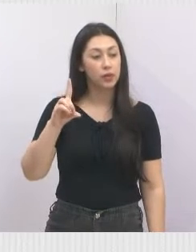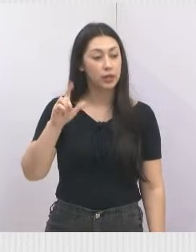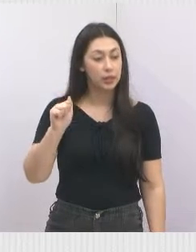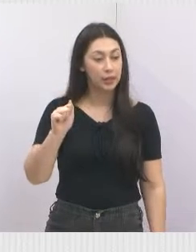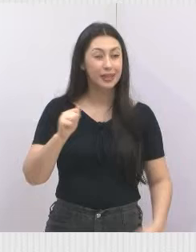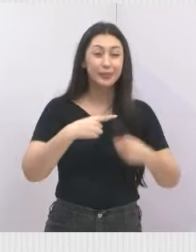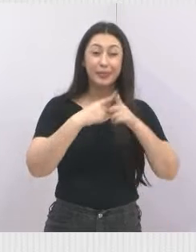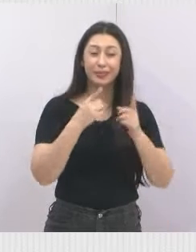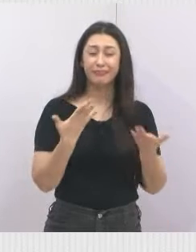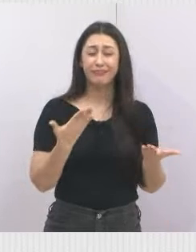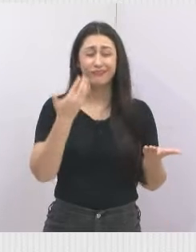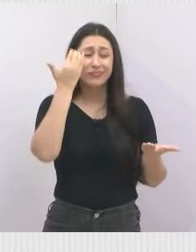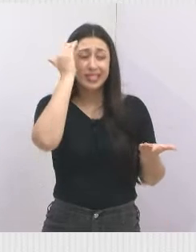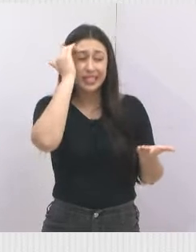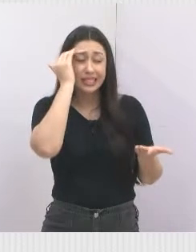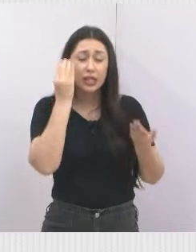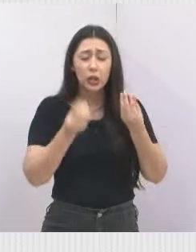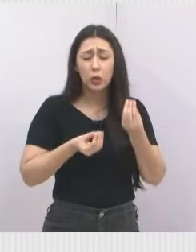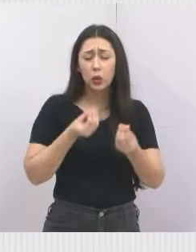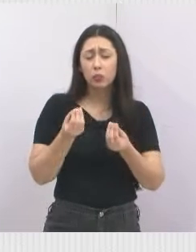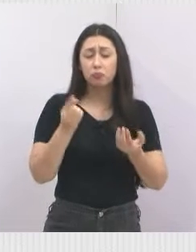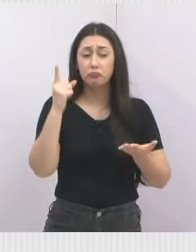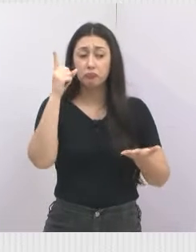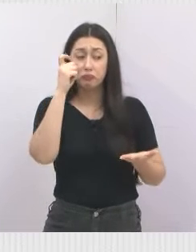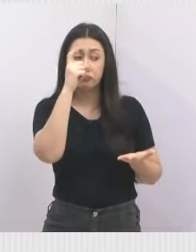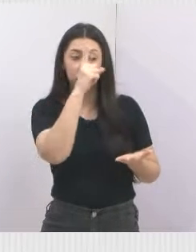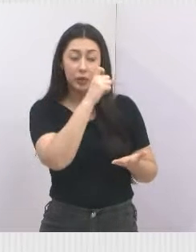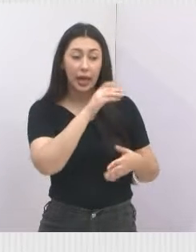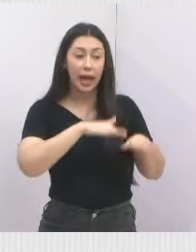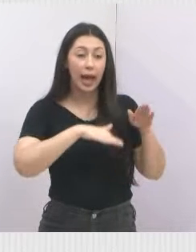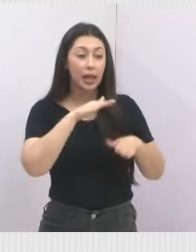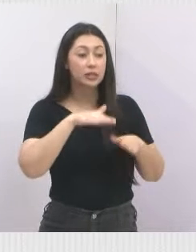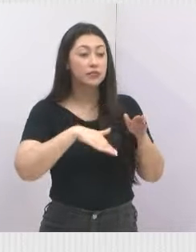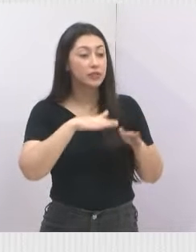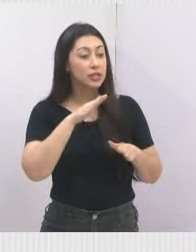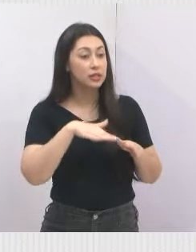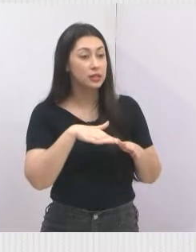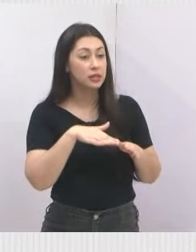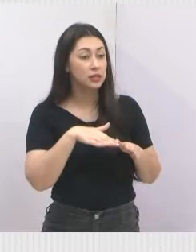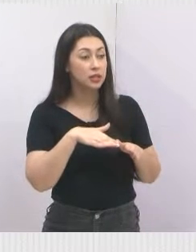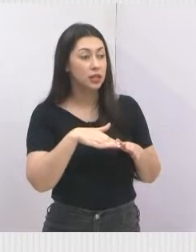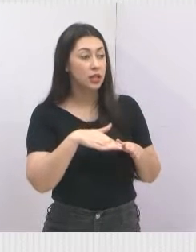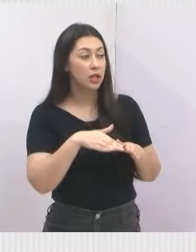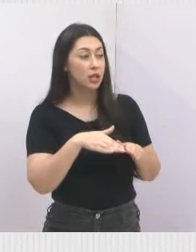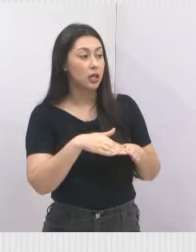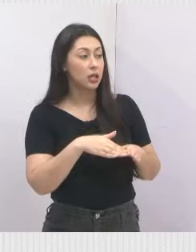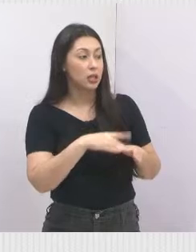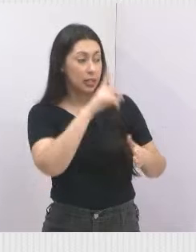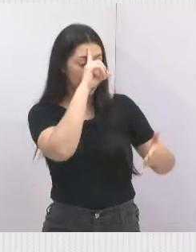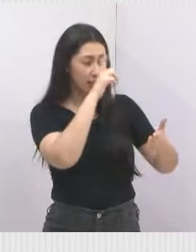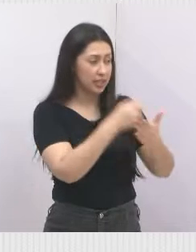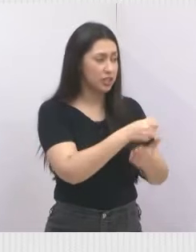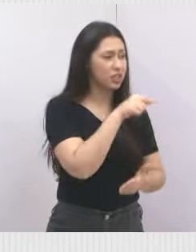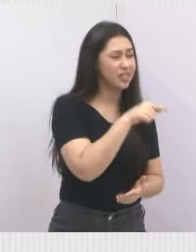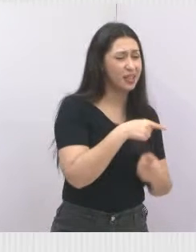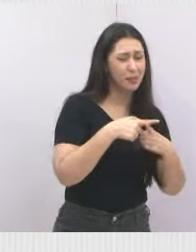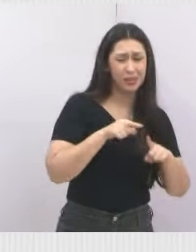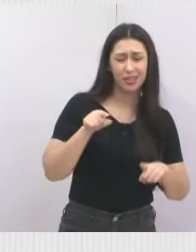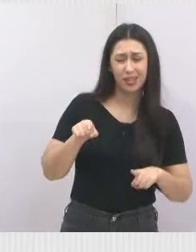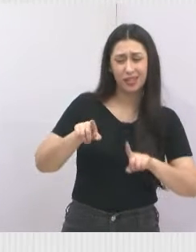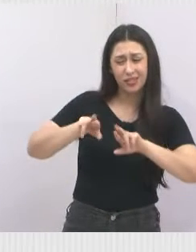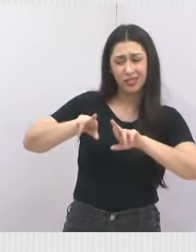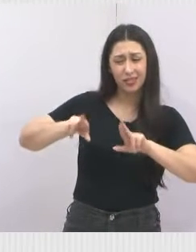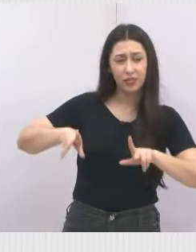da gente entender, é complicado, uma hora usa para Chico, outra hora não usa para Francisco.